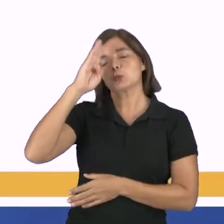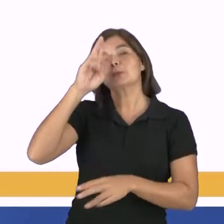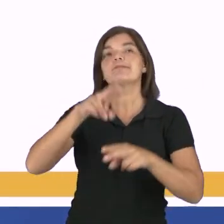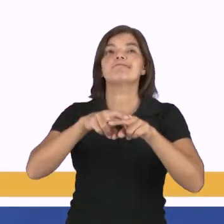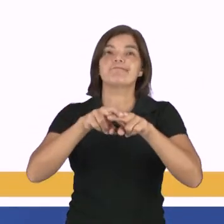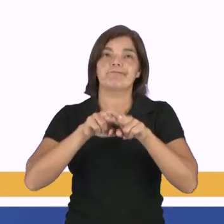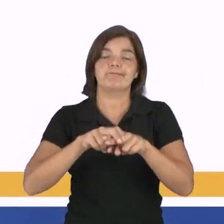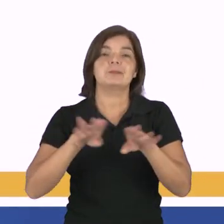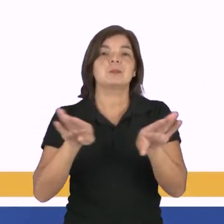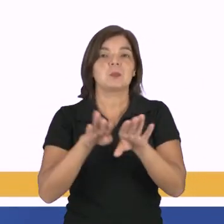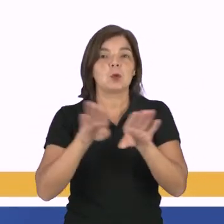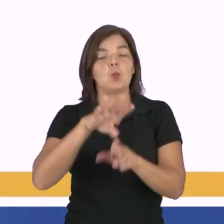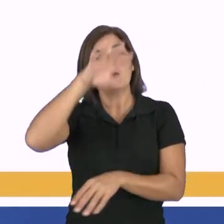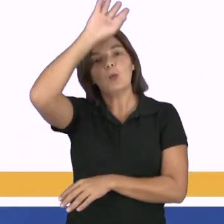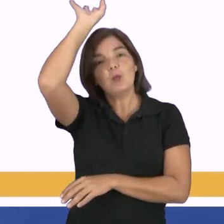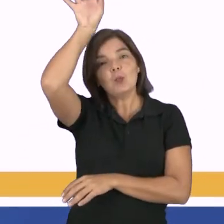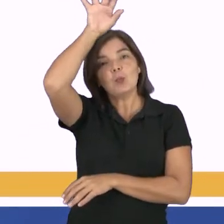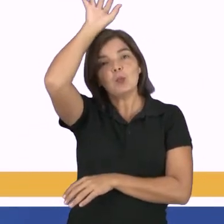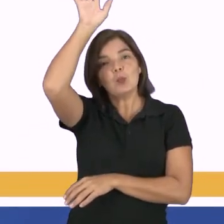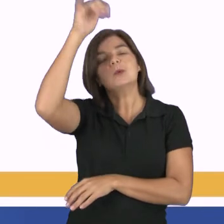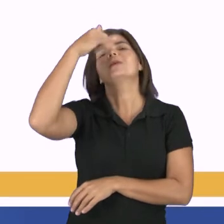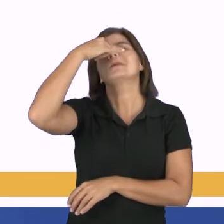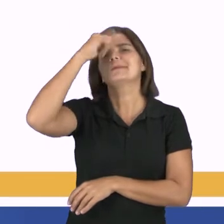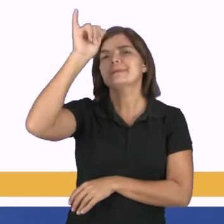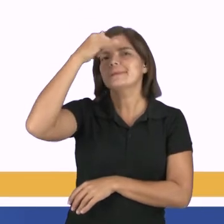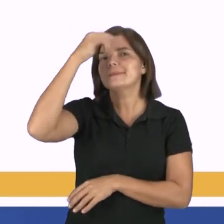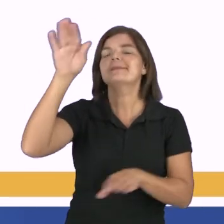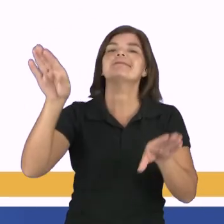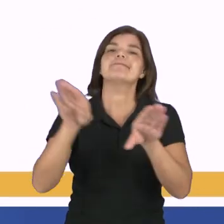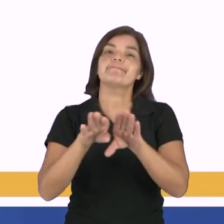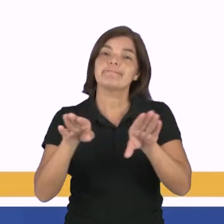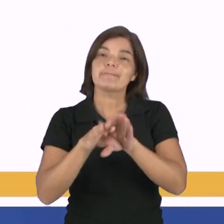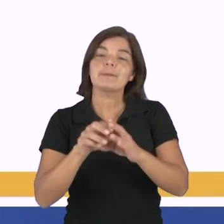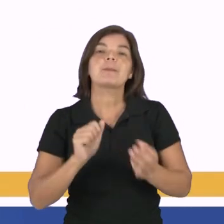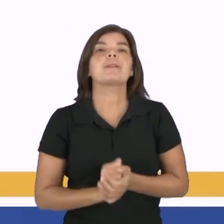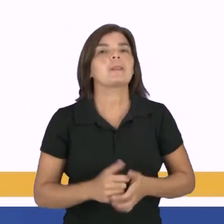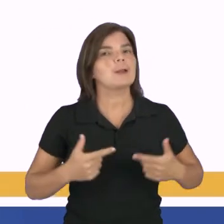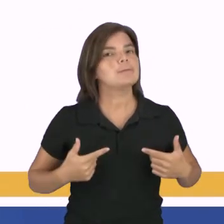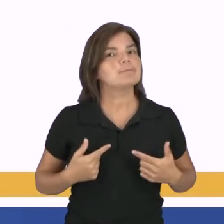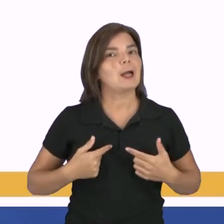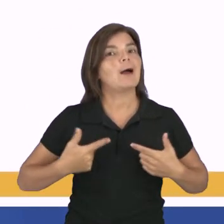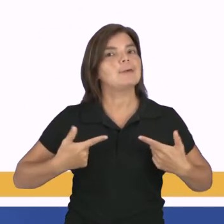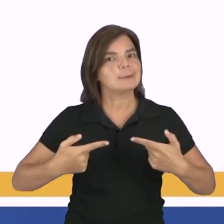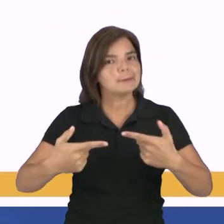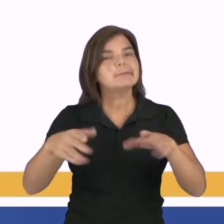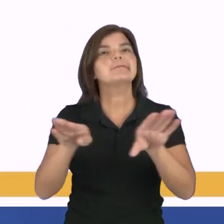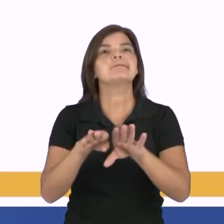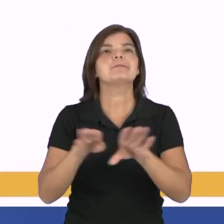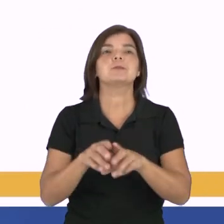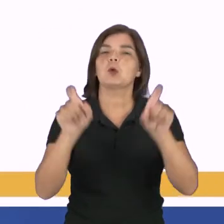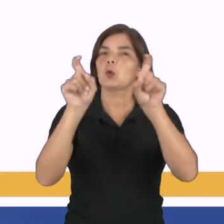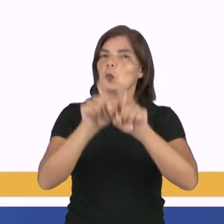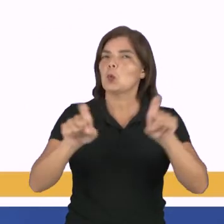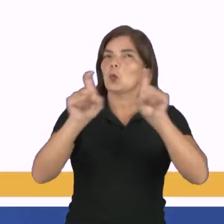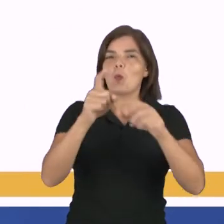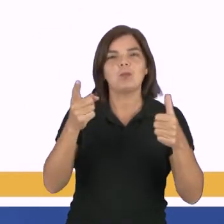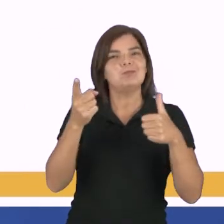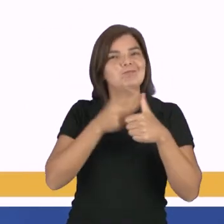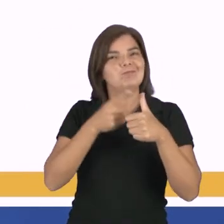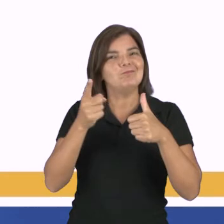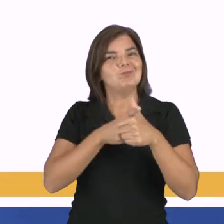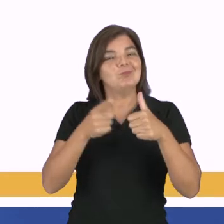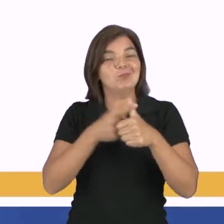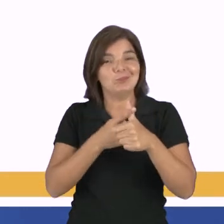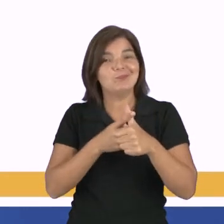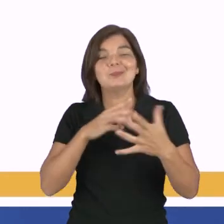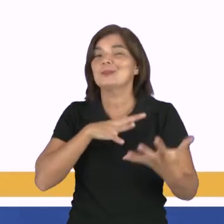Portanto, a ambulância também é uma invenção criada para fins militares. E os computadores, o primeiro computador